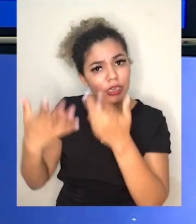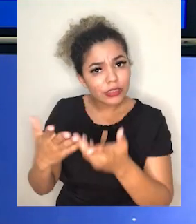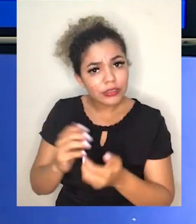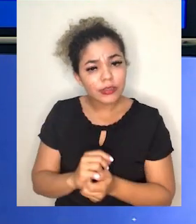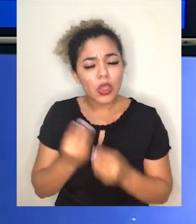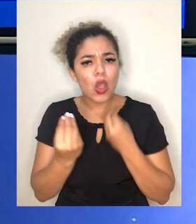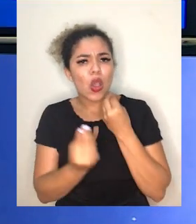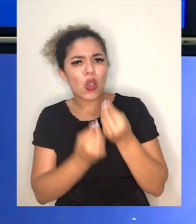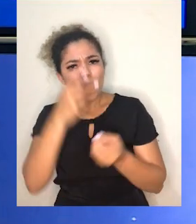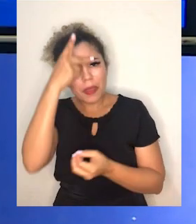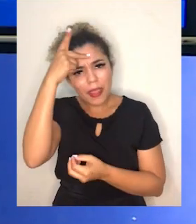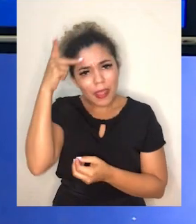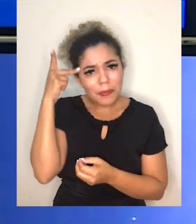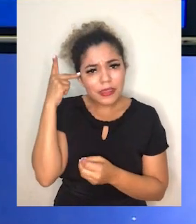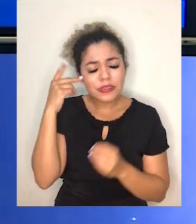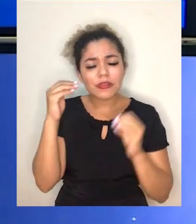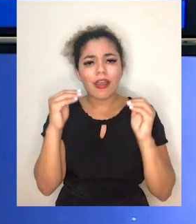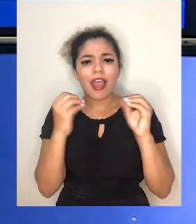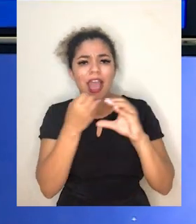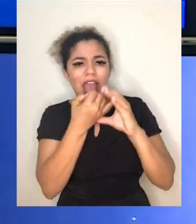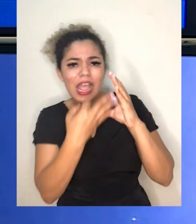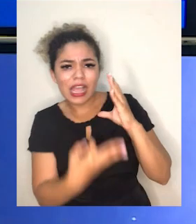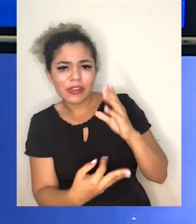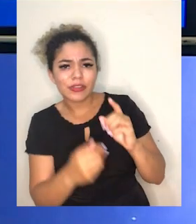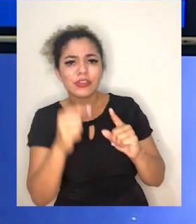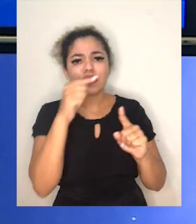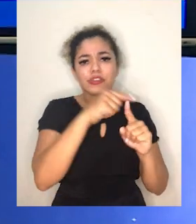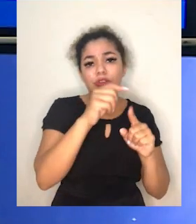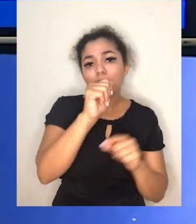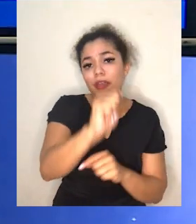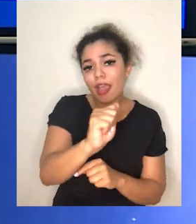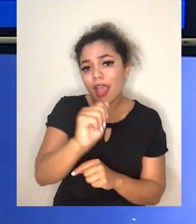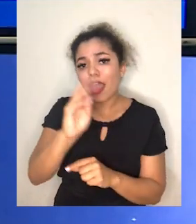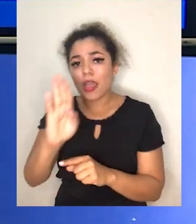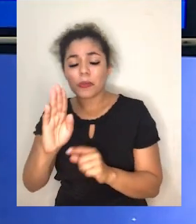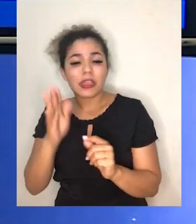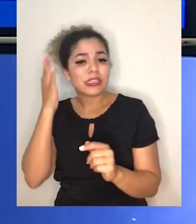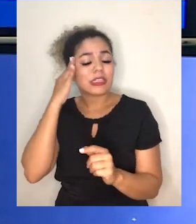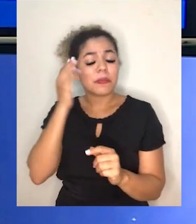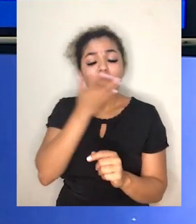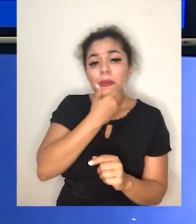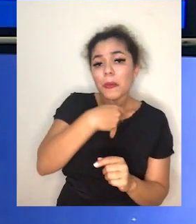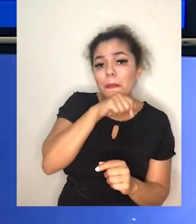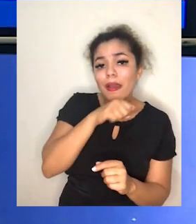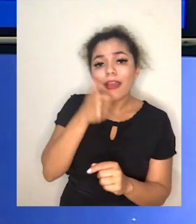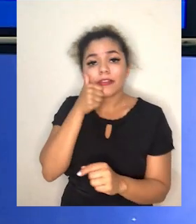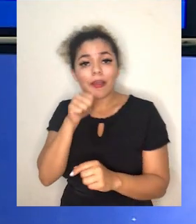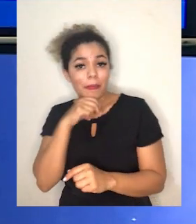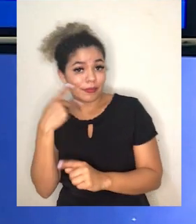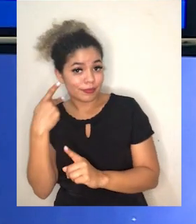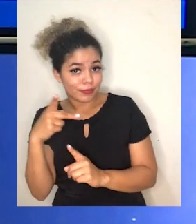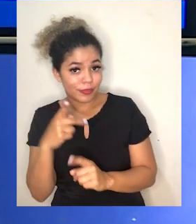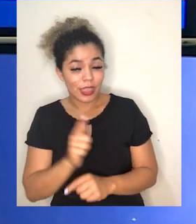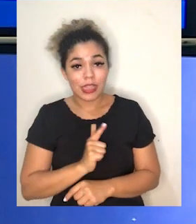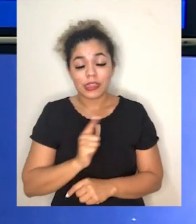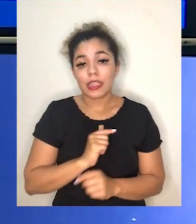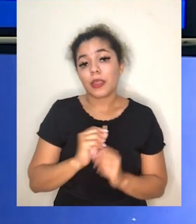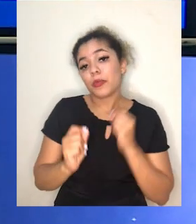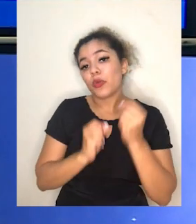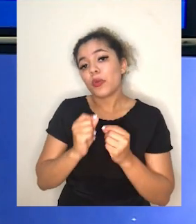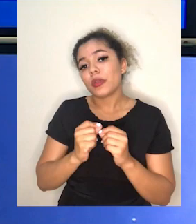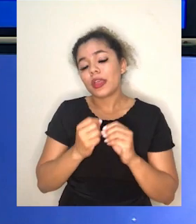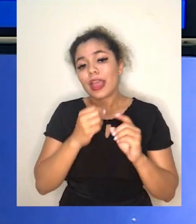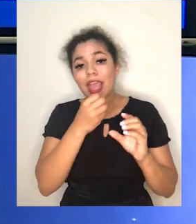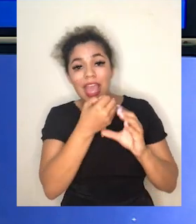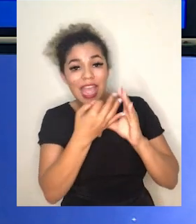Como que esses indivíduos são classificados sendo tipo A ou tipo B, a depender do gene que ele recebe do pai e da mãe? Aqui, nós temos o que chamamos